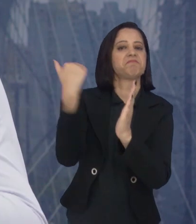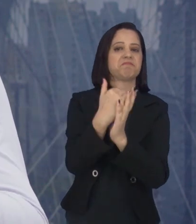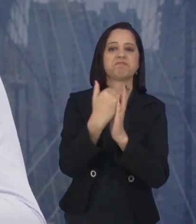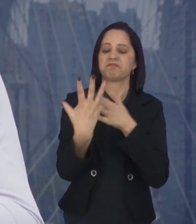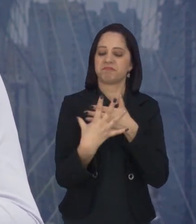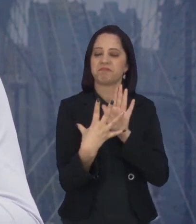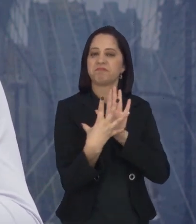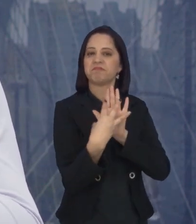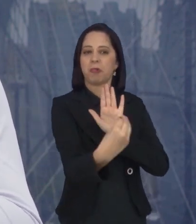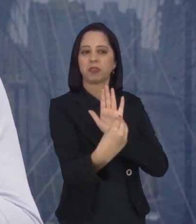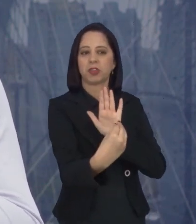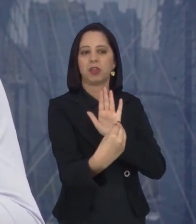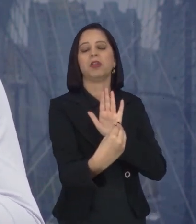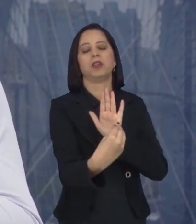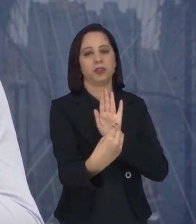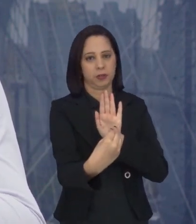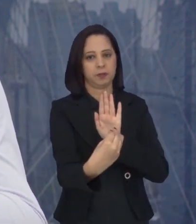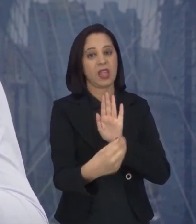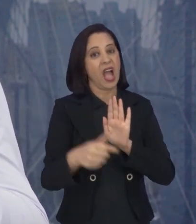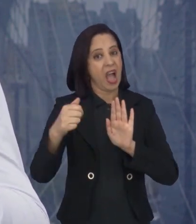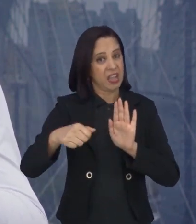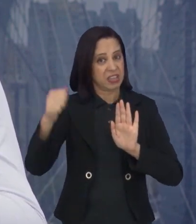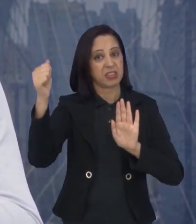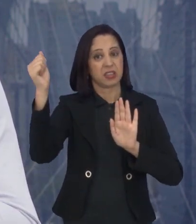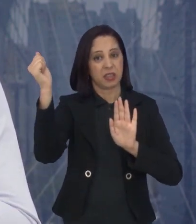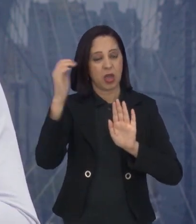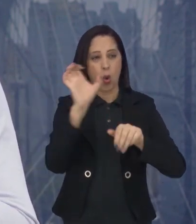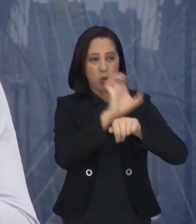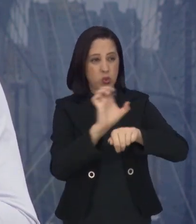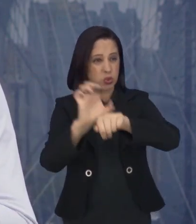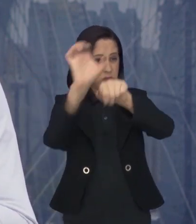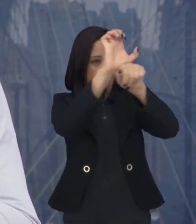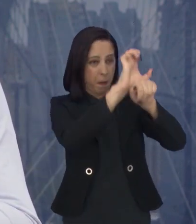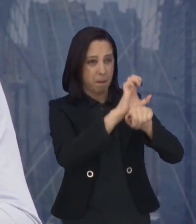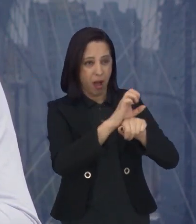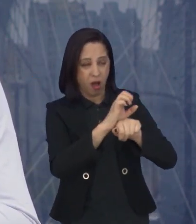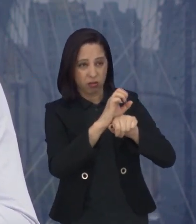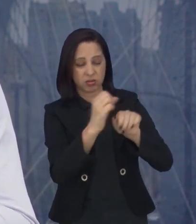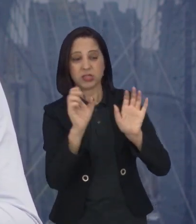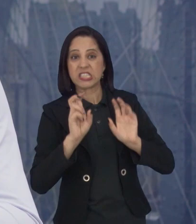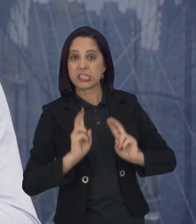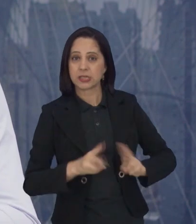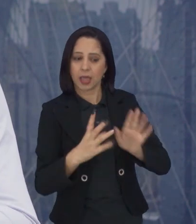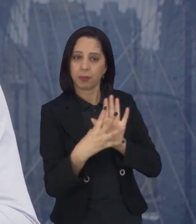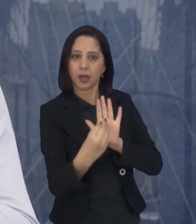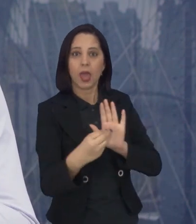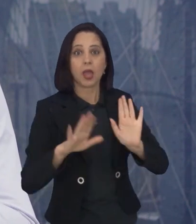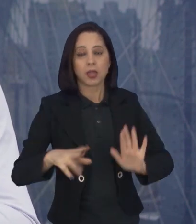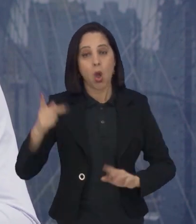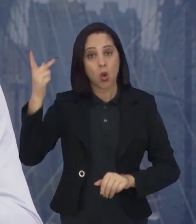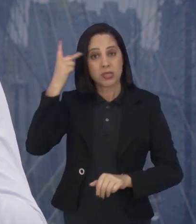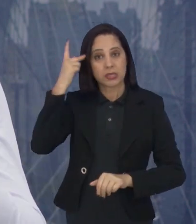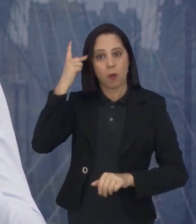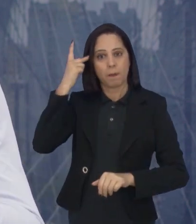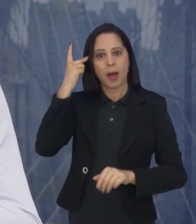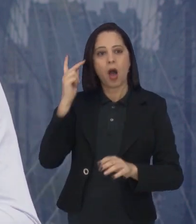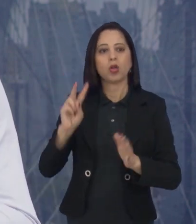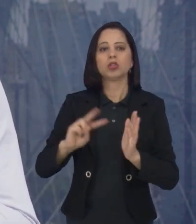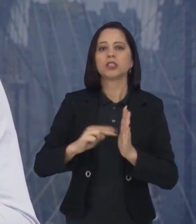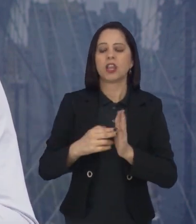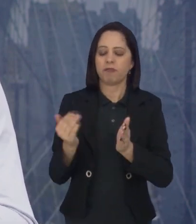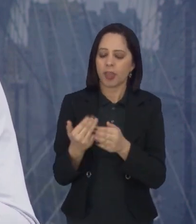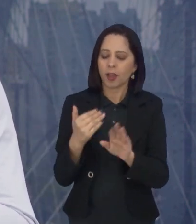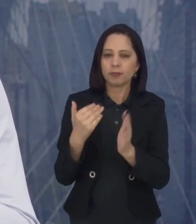muito, muito legal no Estado de São Paulo, ele abrange todos os estados. Então, São Paulo, mais uma vez, está dando um passo e mostrar para os outros estados